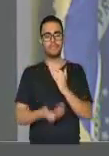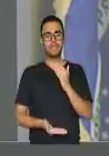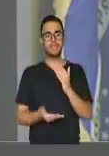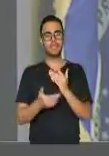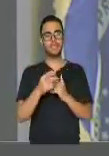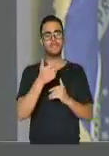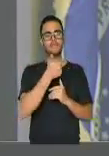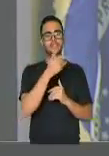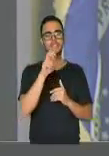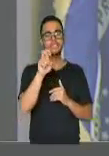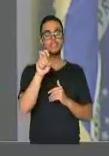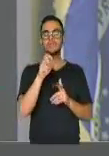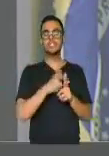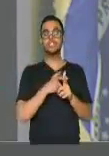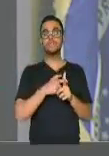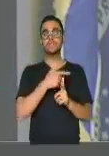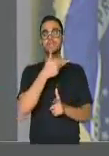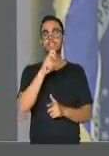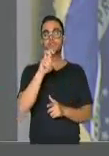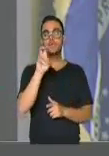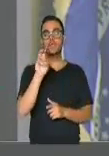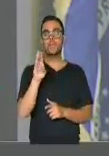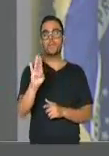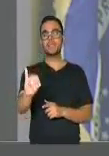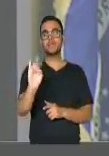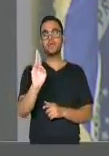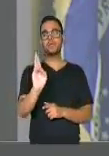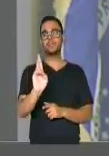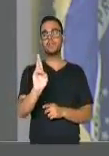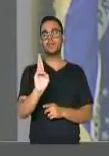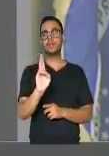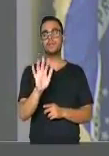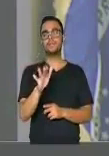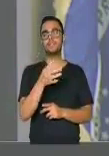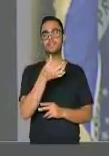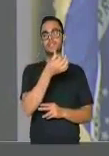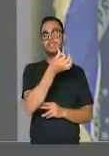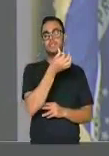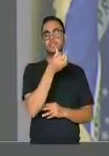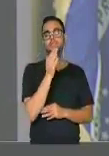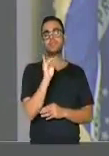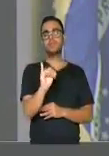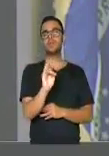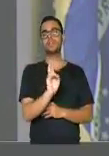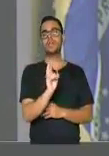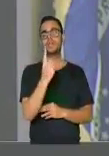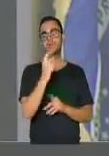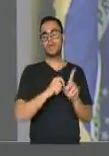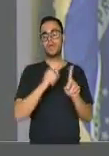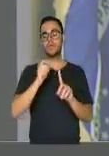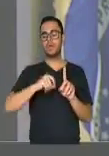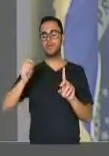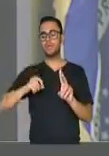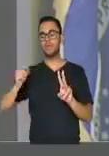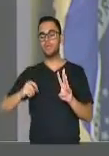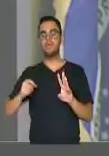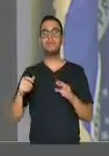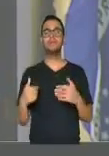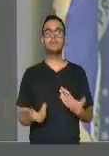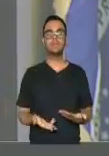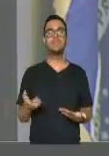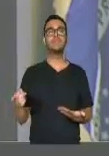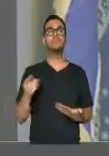bilhões de reais, em torno de 6 bilhões de reais por ano. E o governador José Ivo